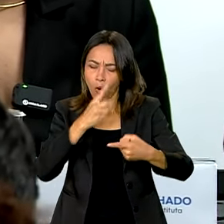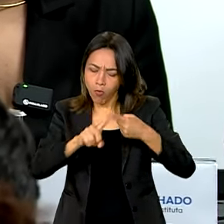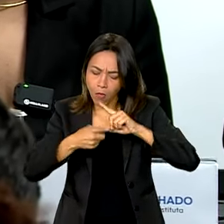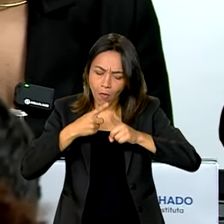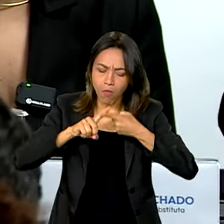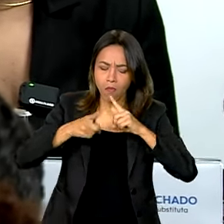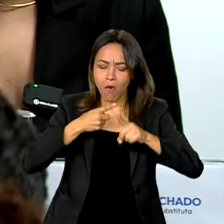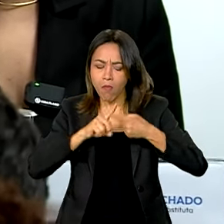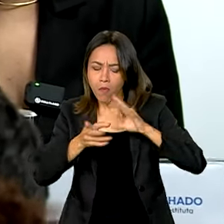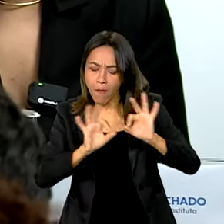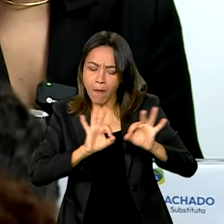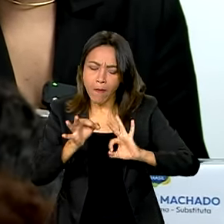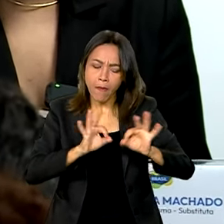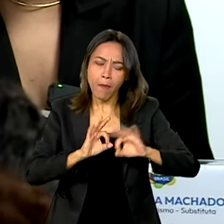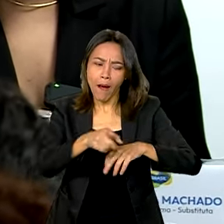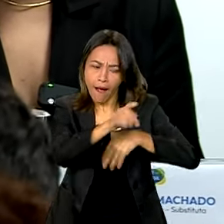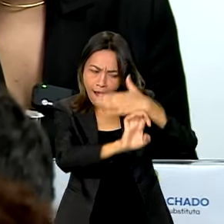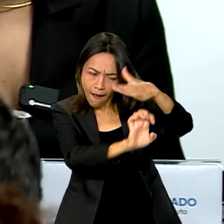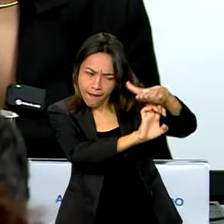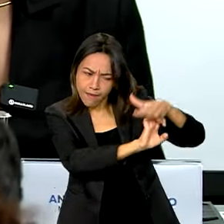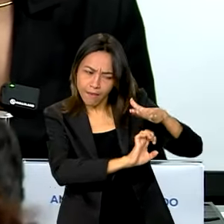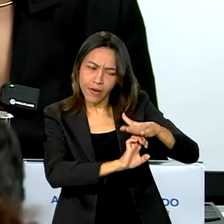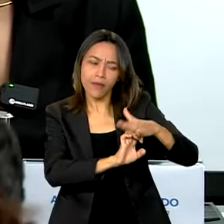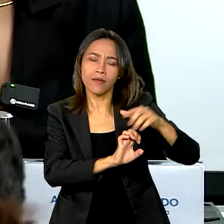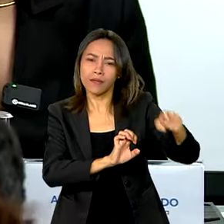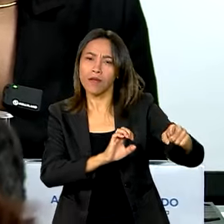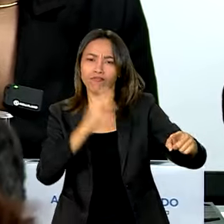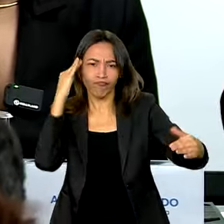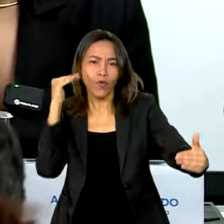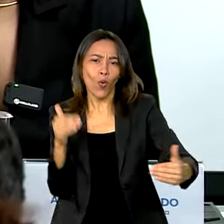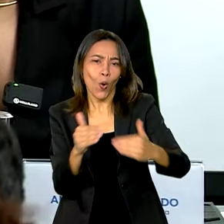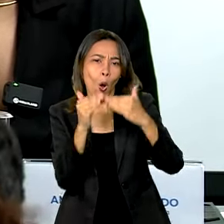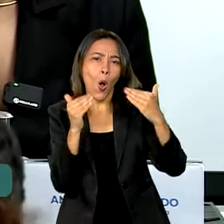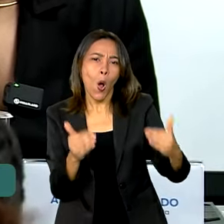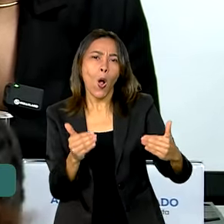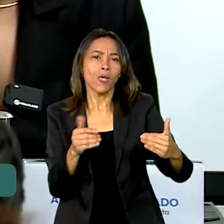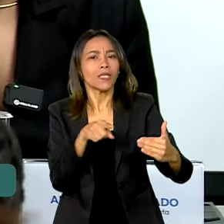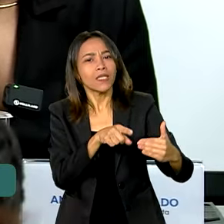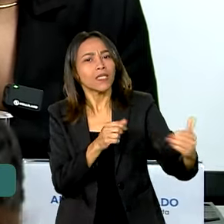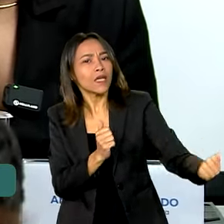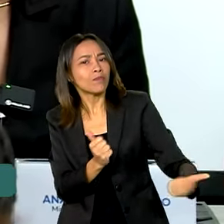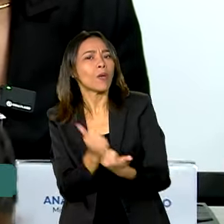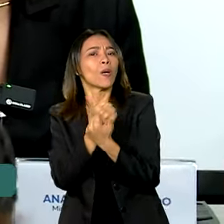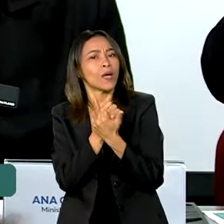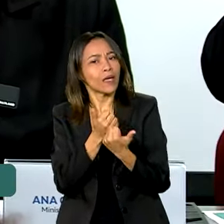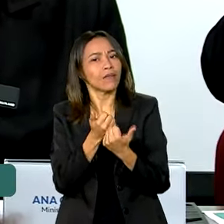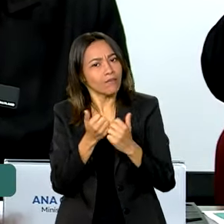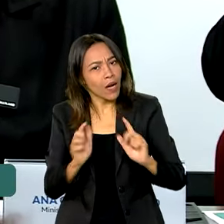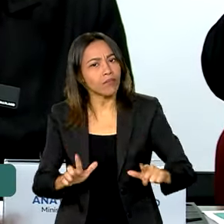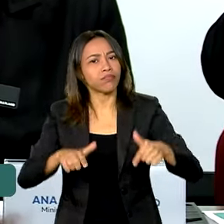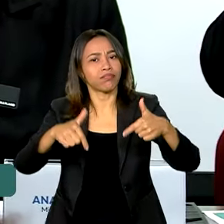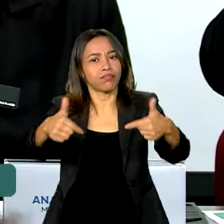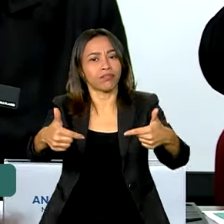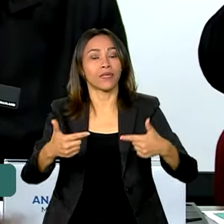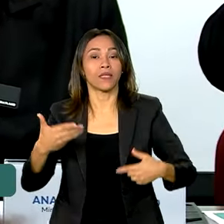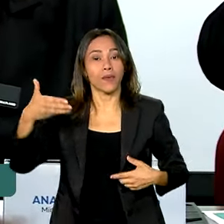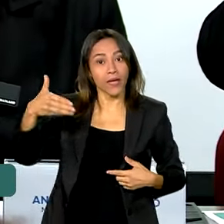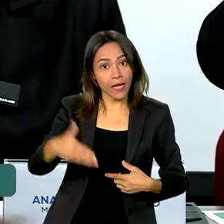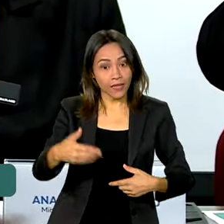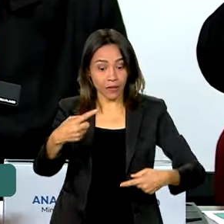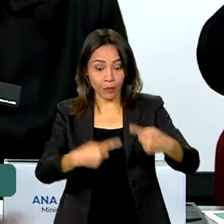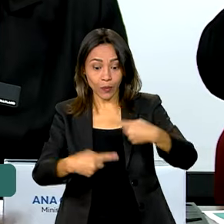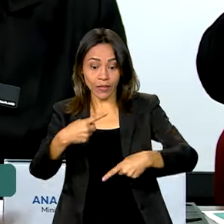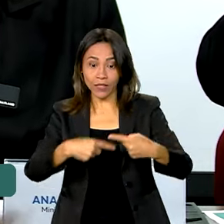desenhada, o setor privado vem, responde, responde rápido, responde com força, responde com intensidade. Essa política é crível,